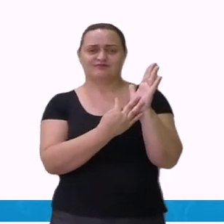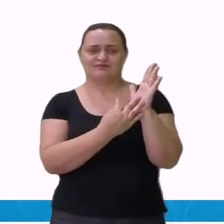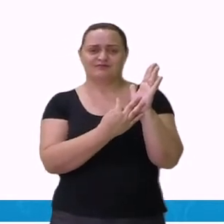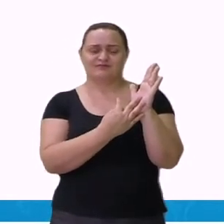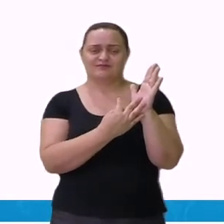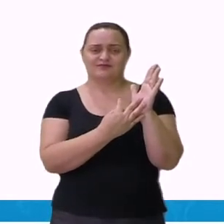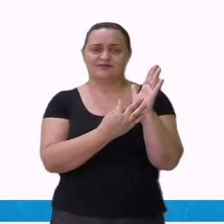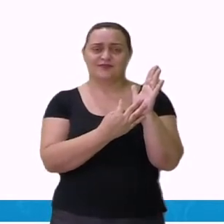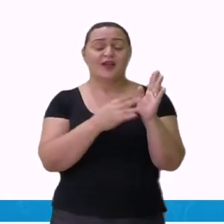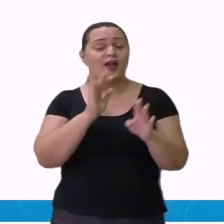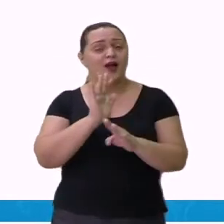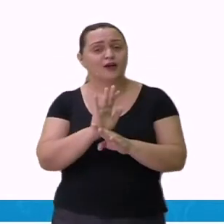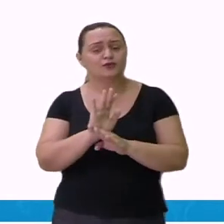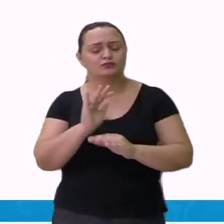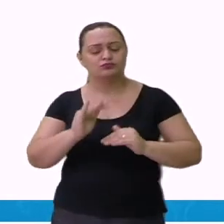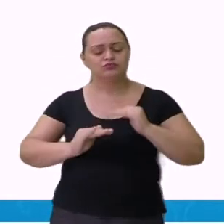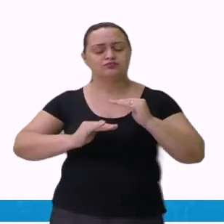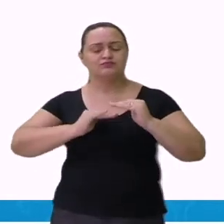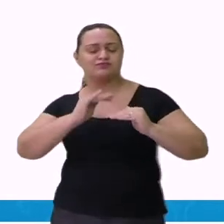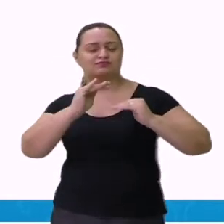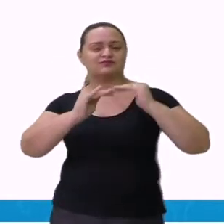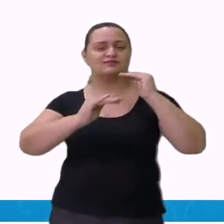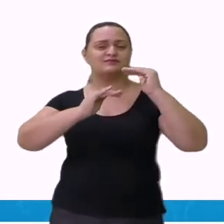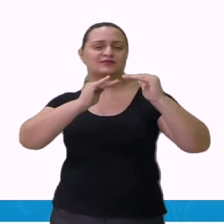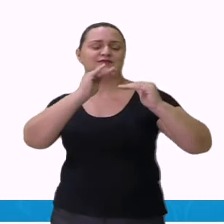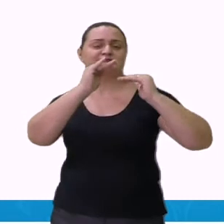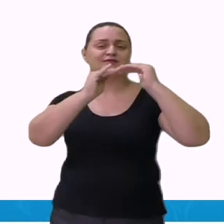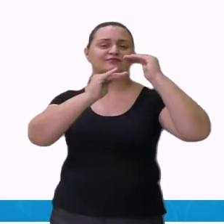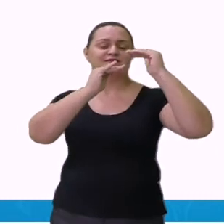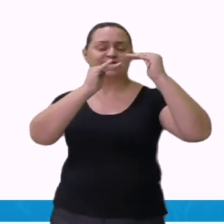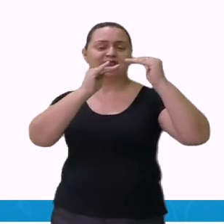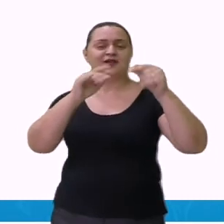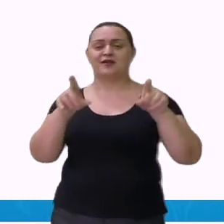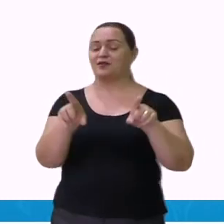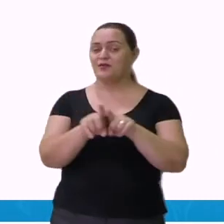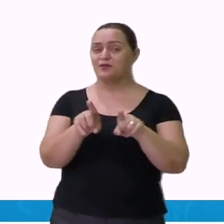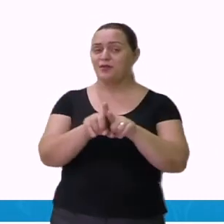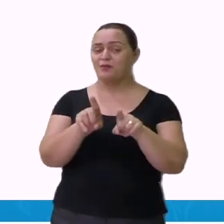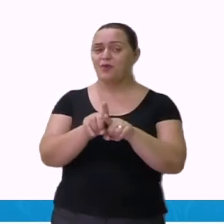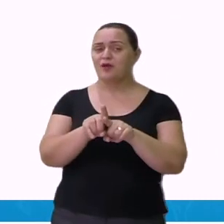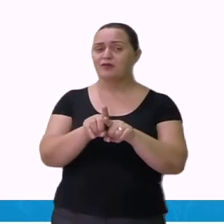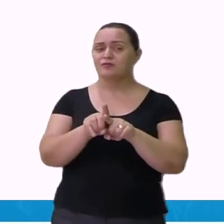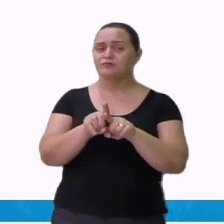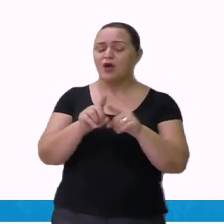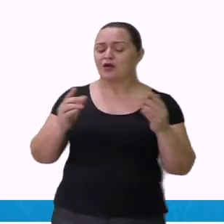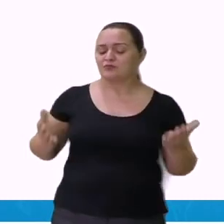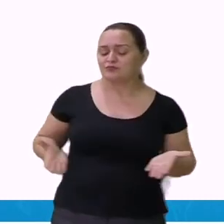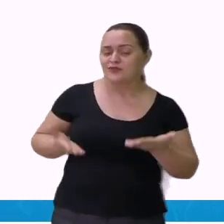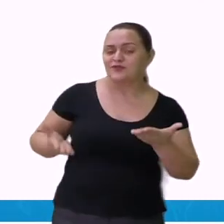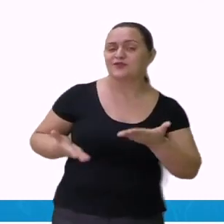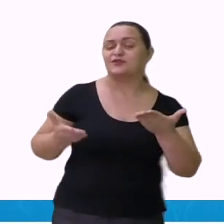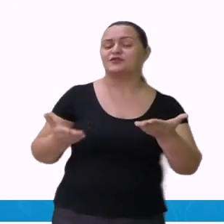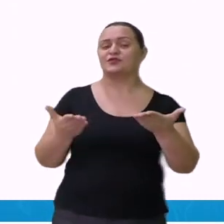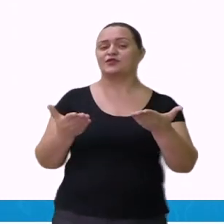a evolução do ser humano no seu ingresso à vida adulta.